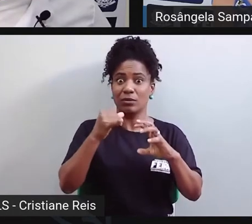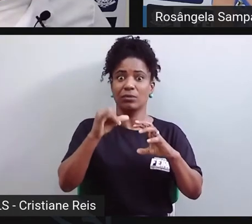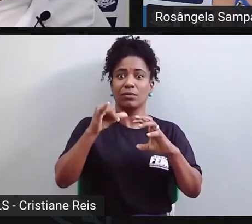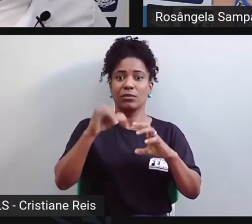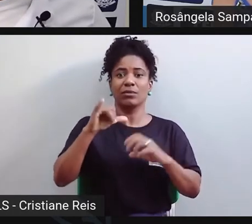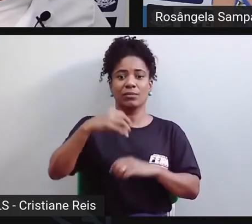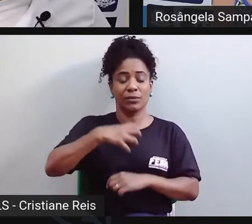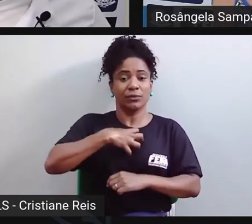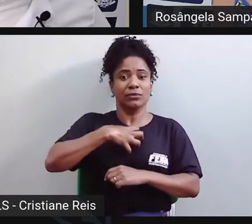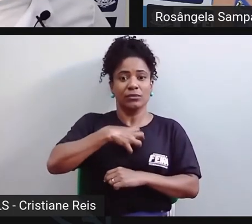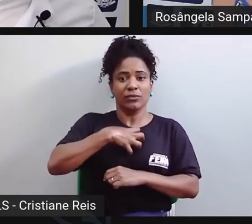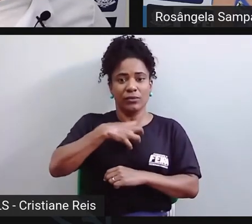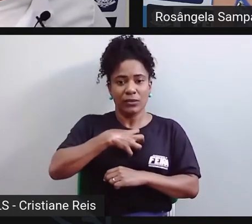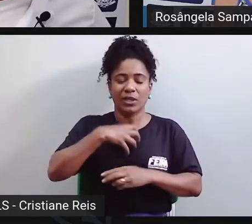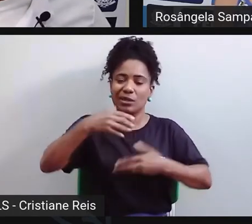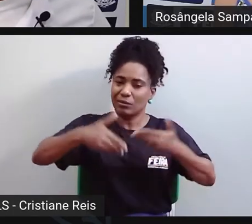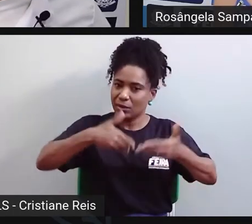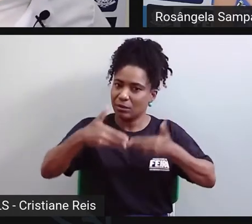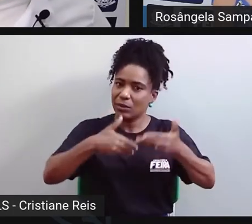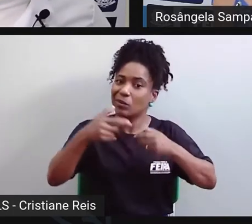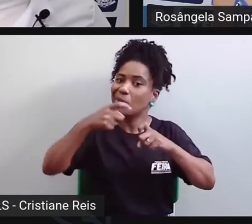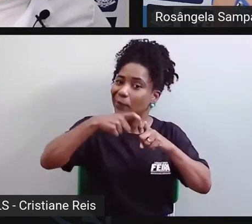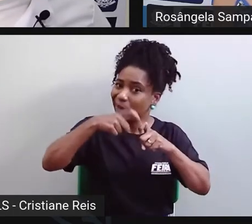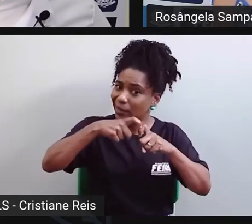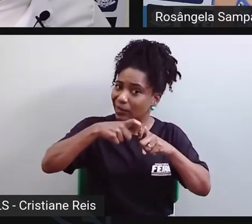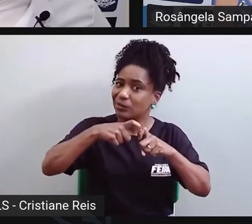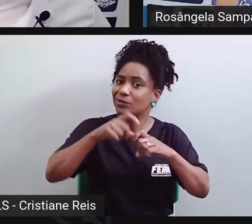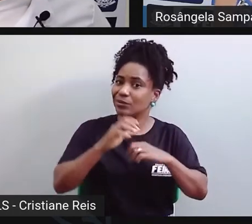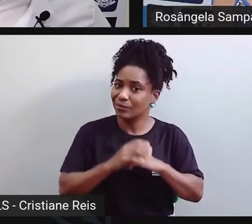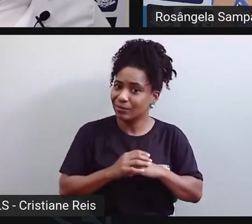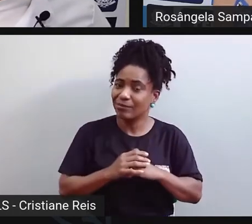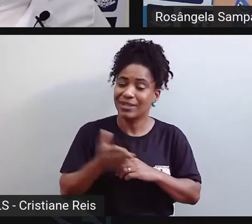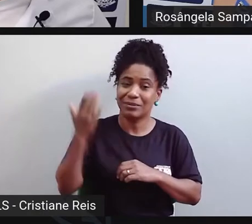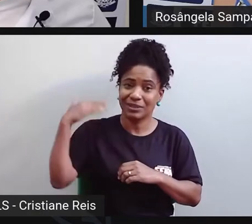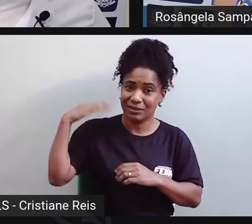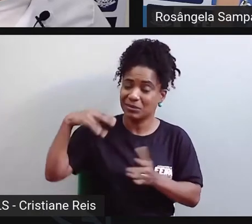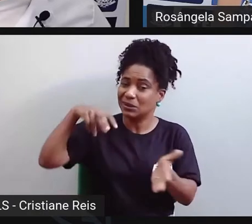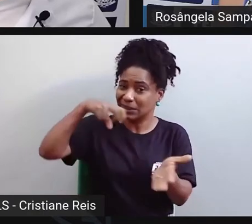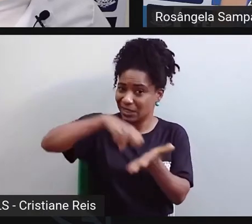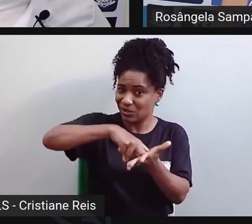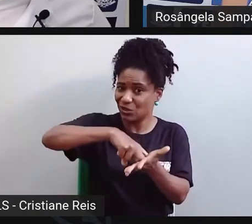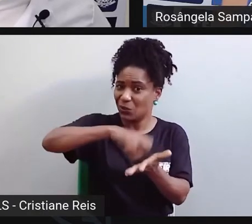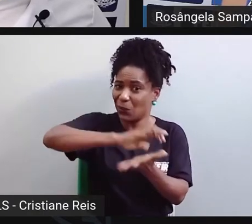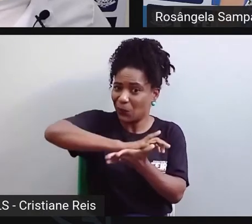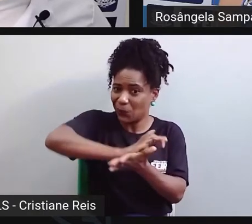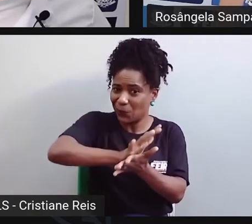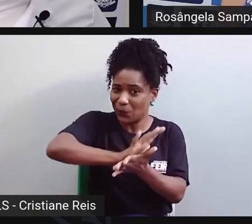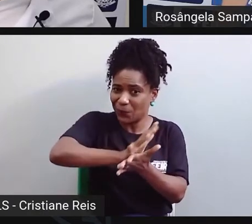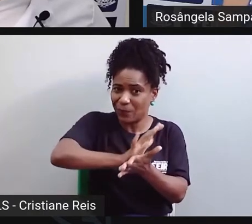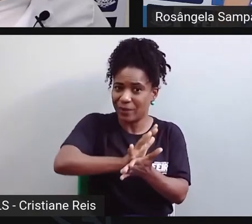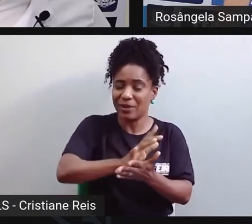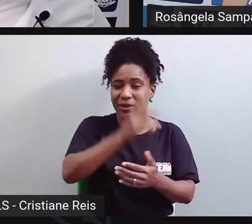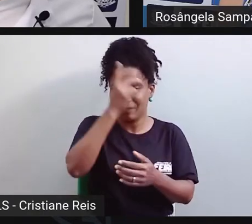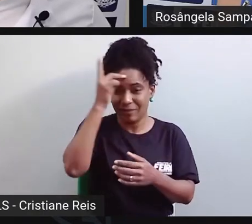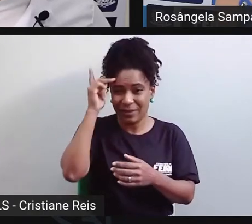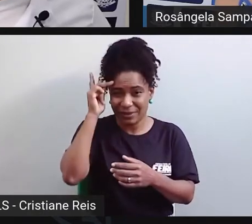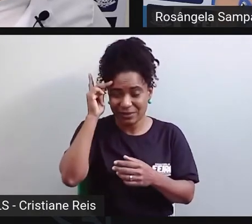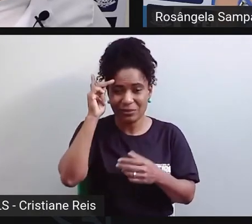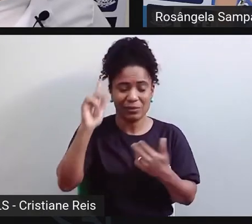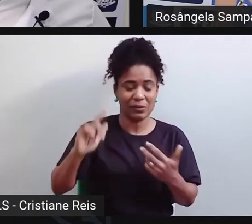específicos, bem determinado. Naquela época, ele servia como castigo. Então, o paciente não